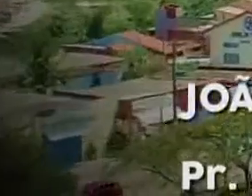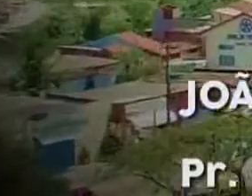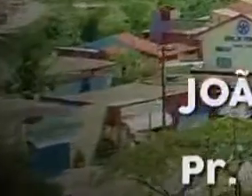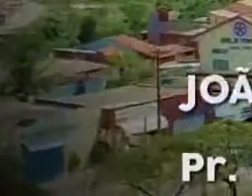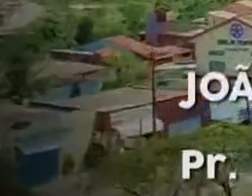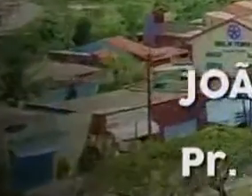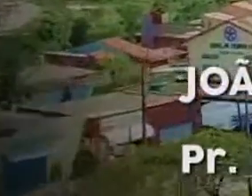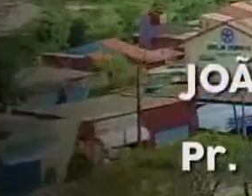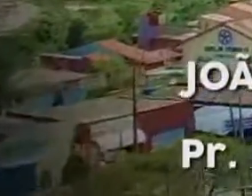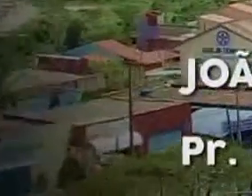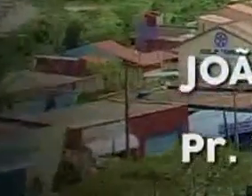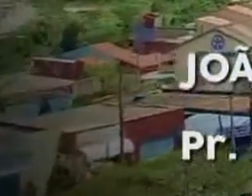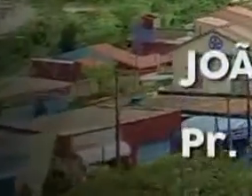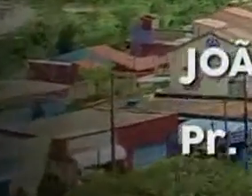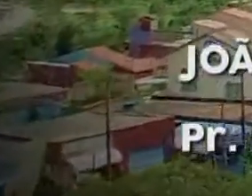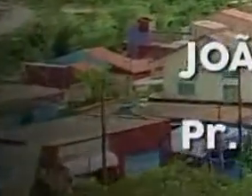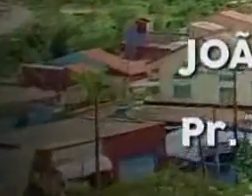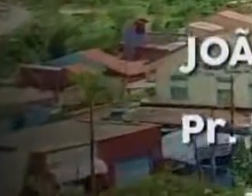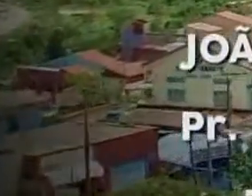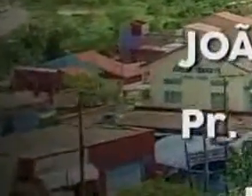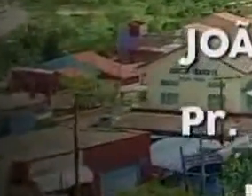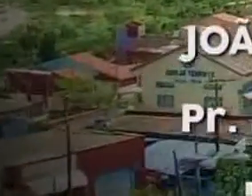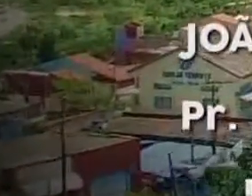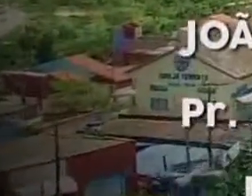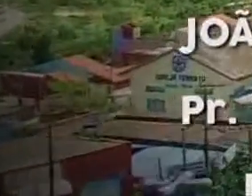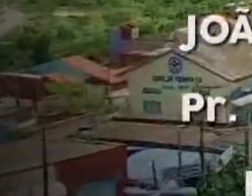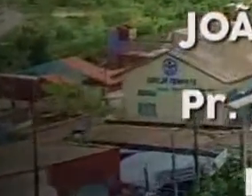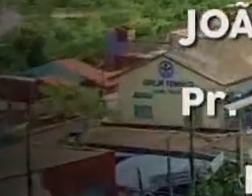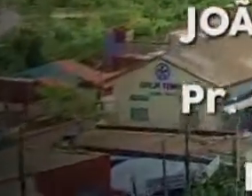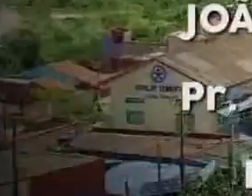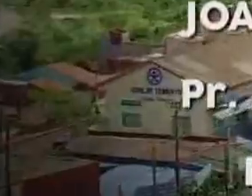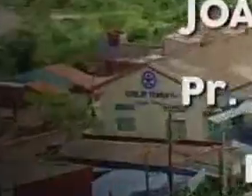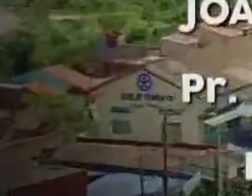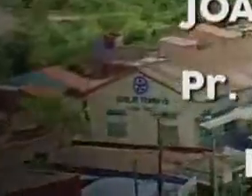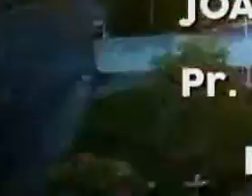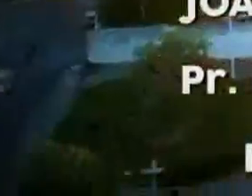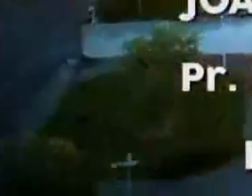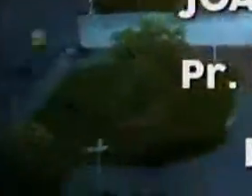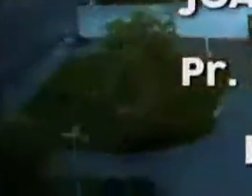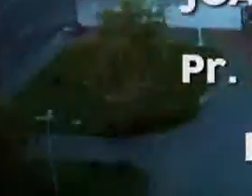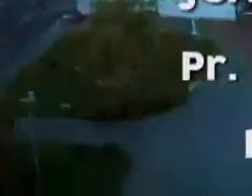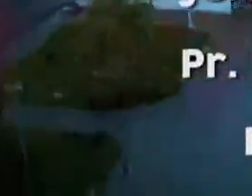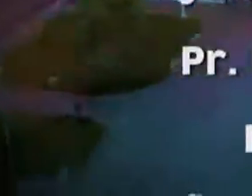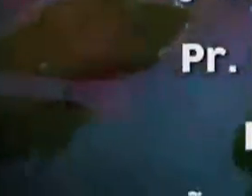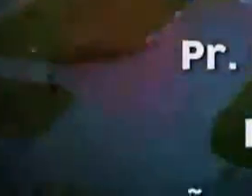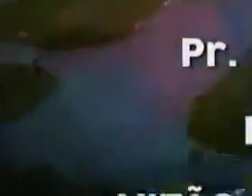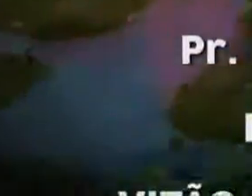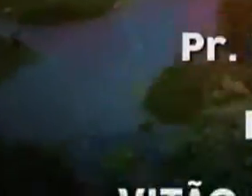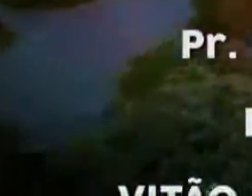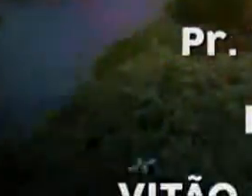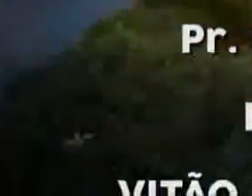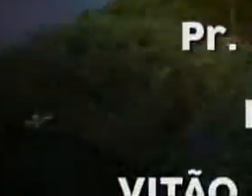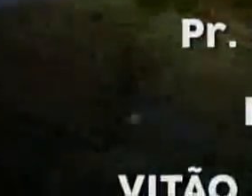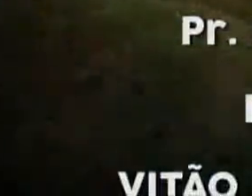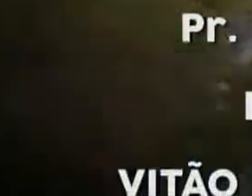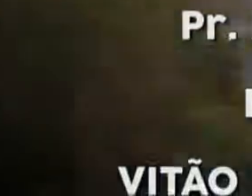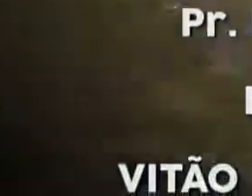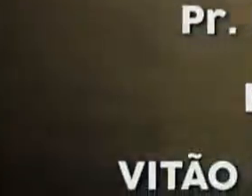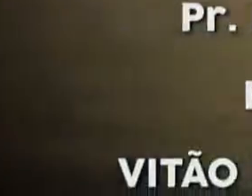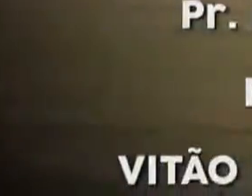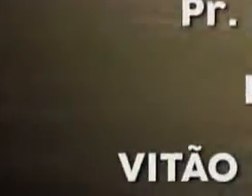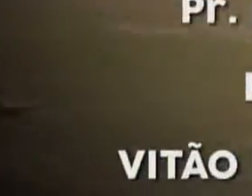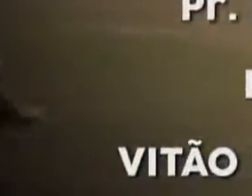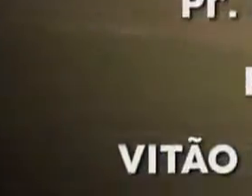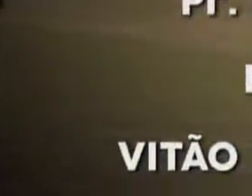adorada entre outras mudas que o Brasil ó pátria amada os filhos desse sol espalho